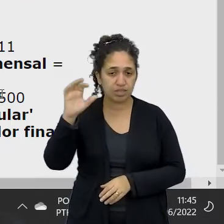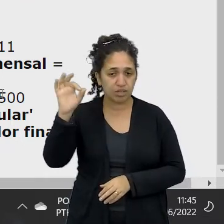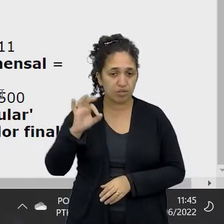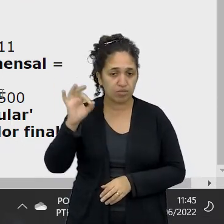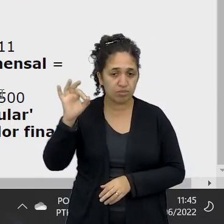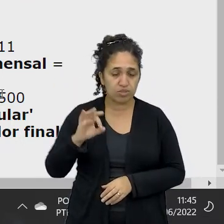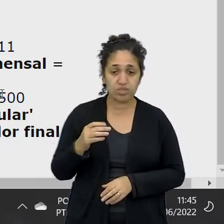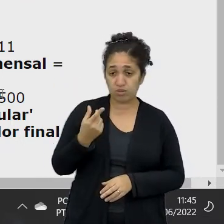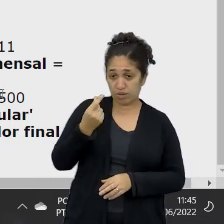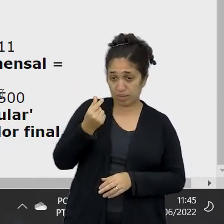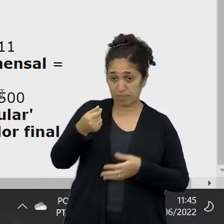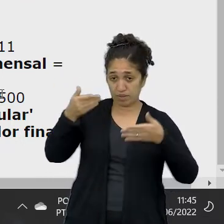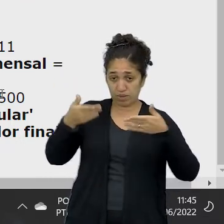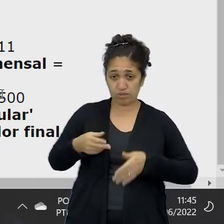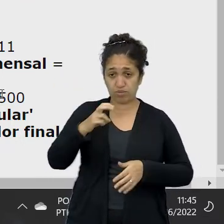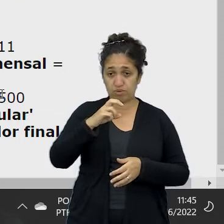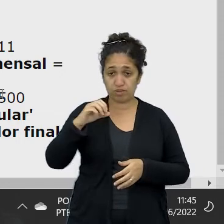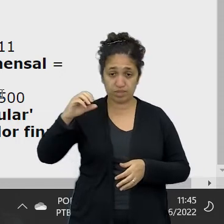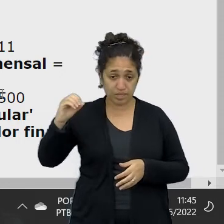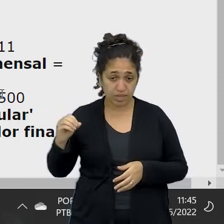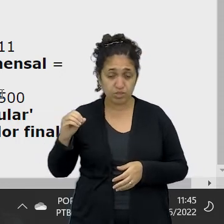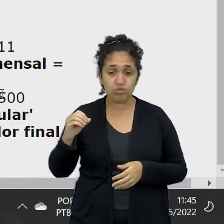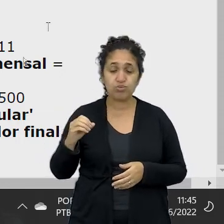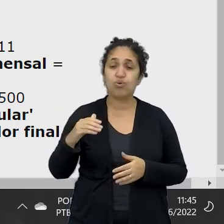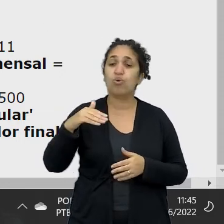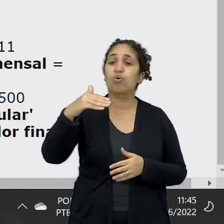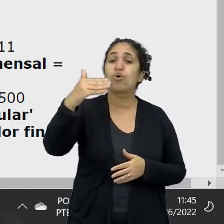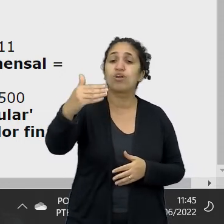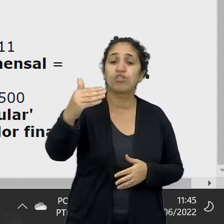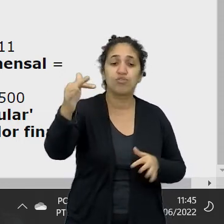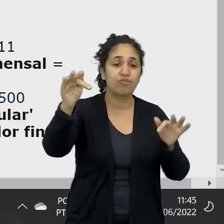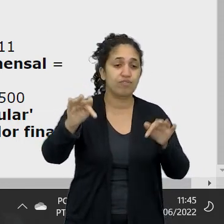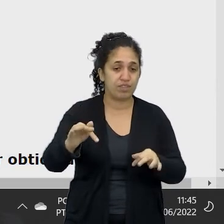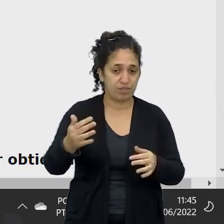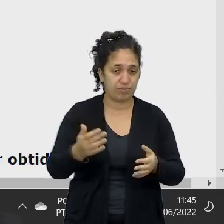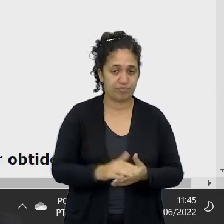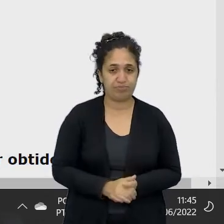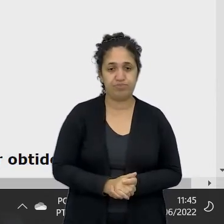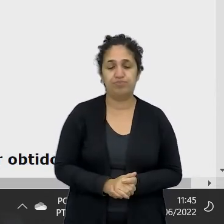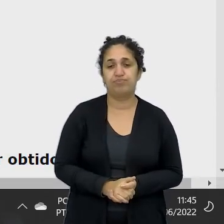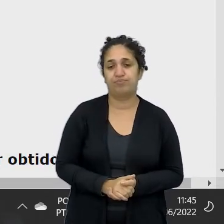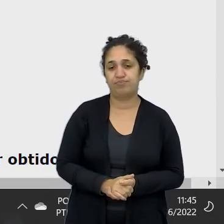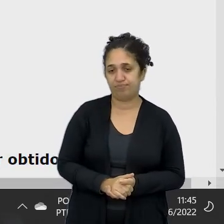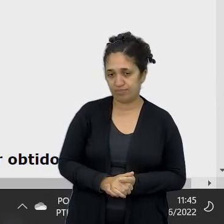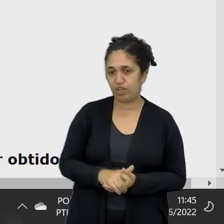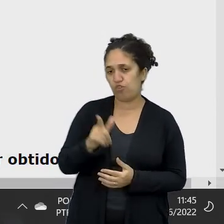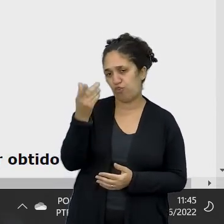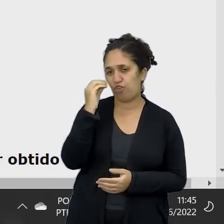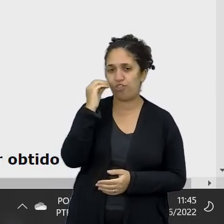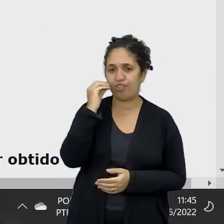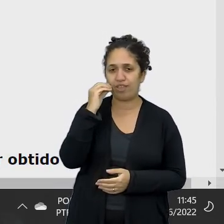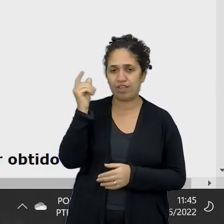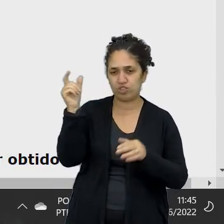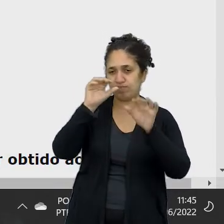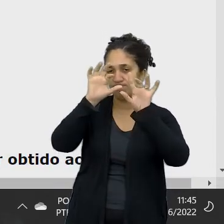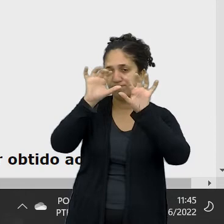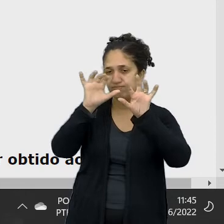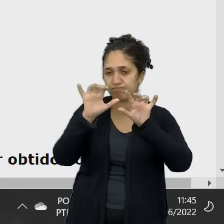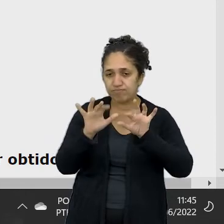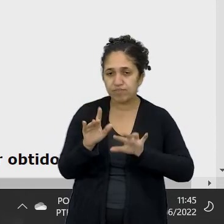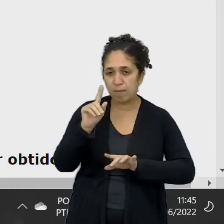capital atual é R$,00. Quanto será que ele vai ter no final? Vou fazer essa simulação aí pra vocês.